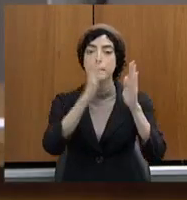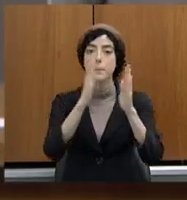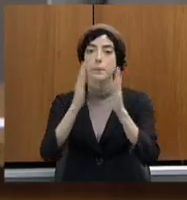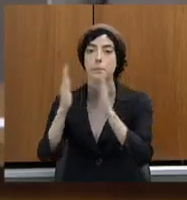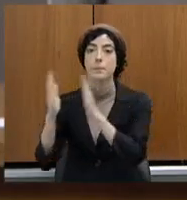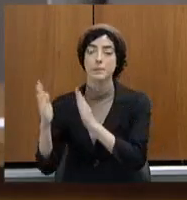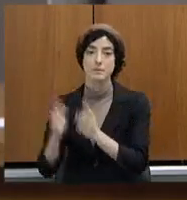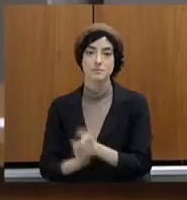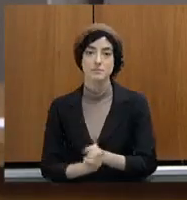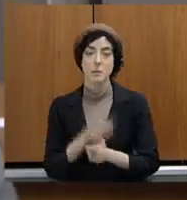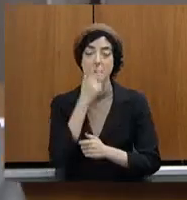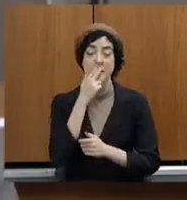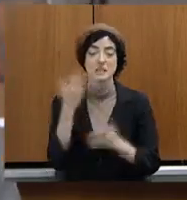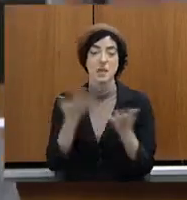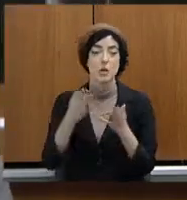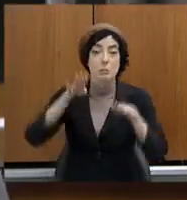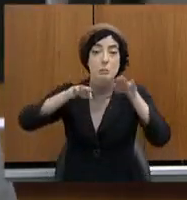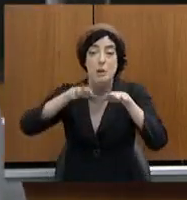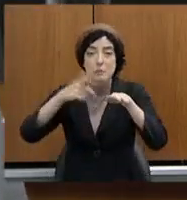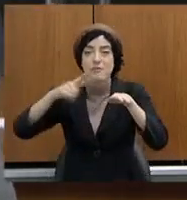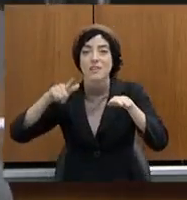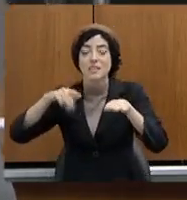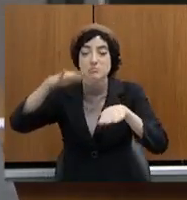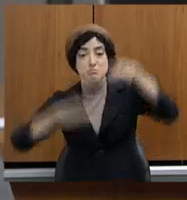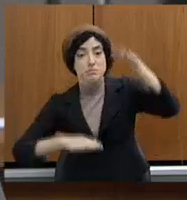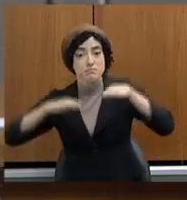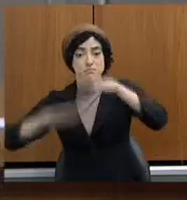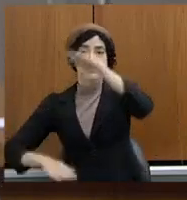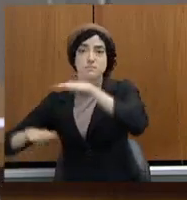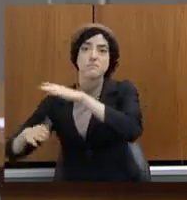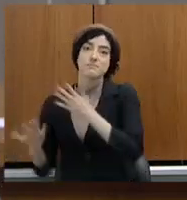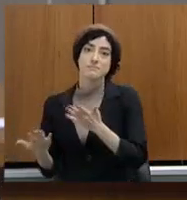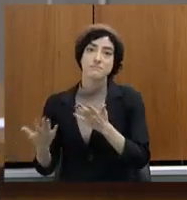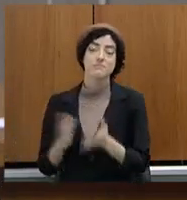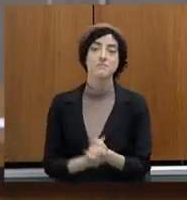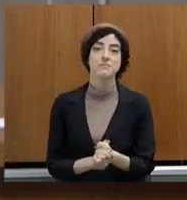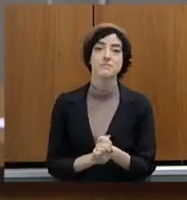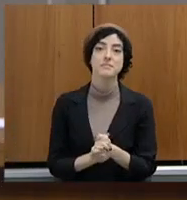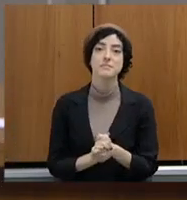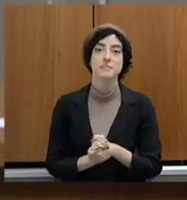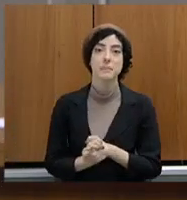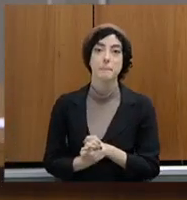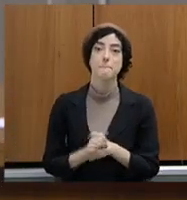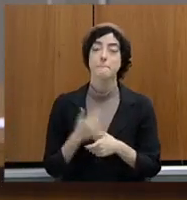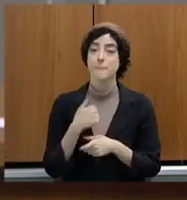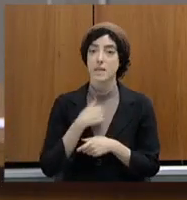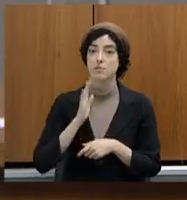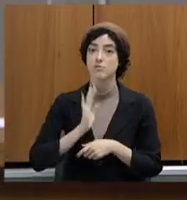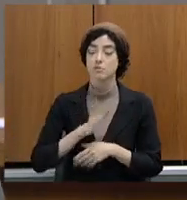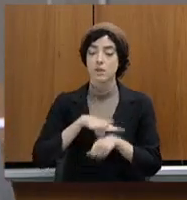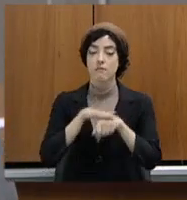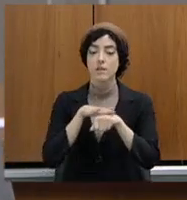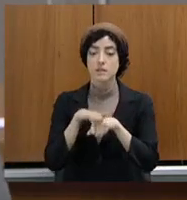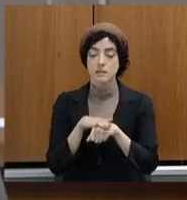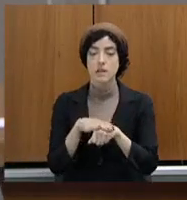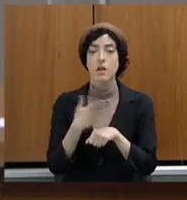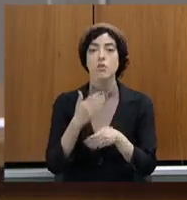registrar que nós estamos com, já tratei isso com o secretário-geral, vice-governador